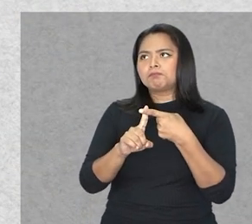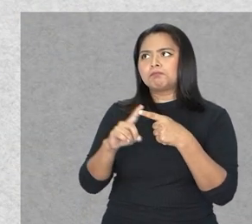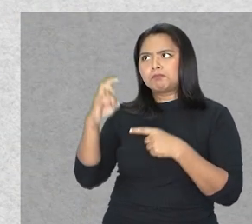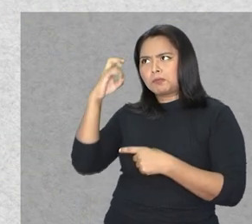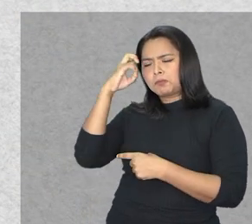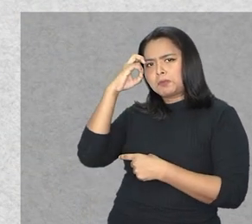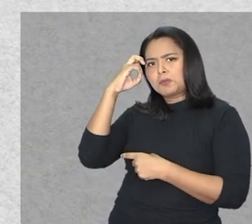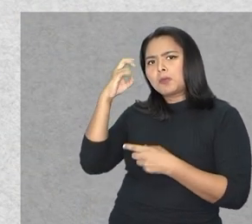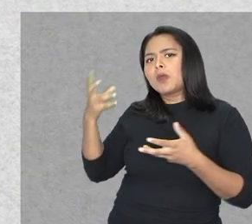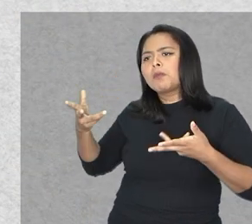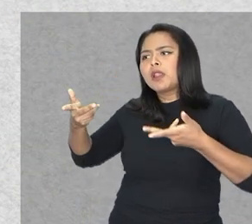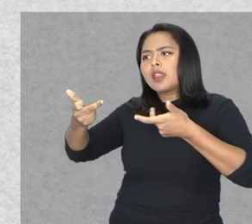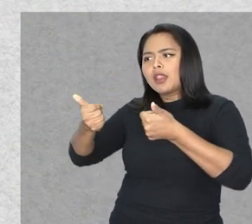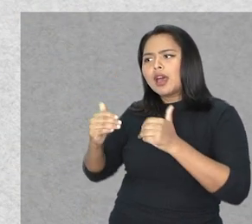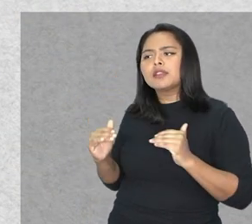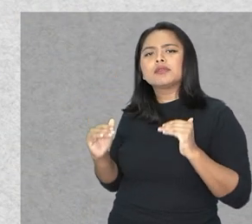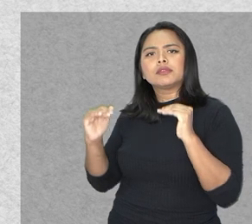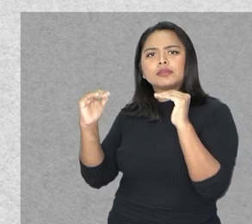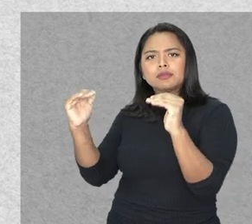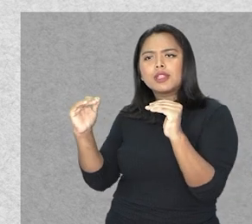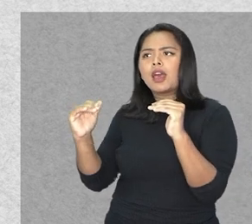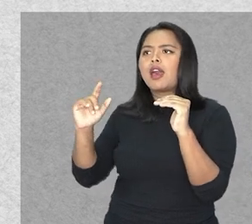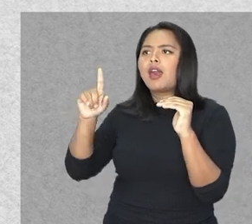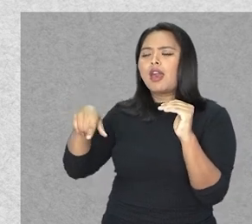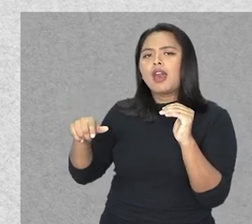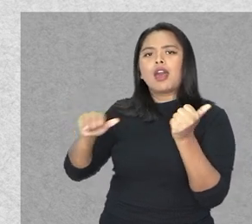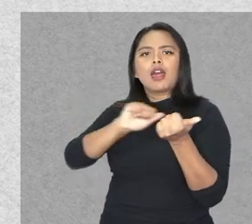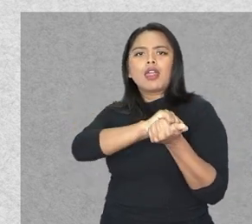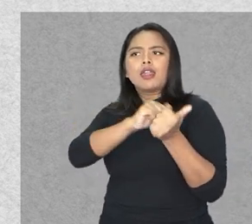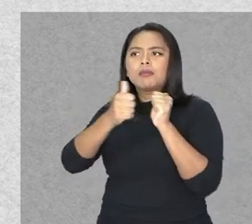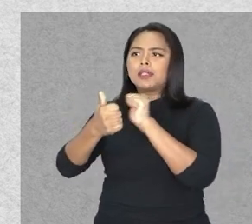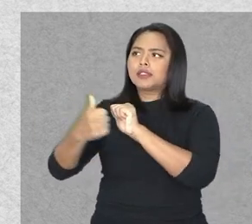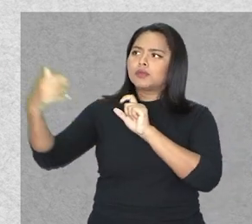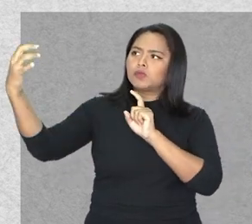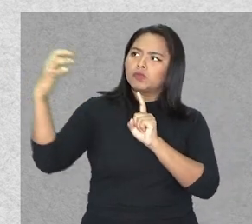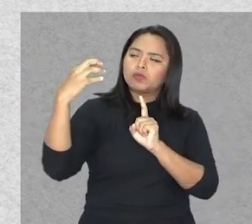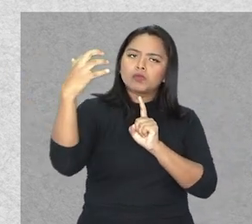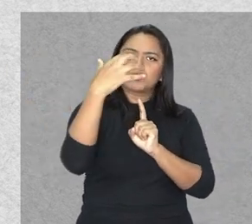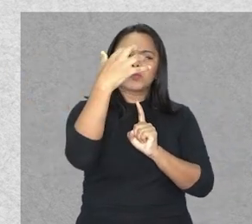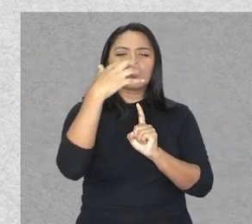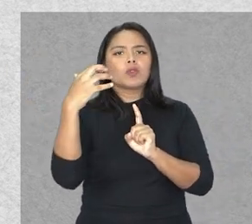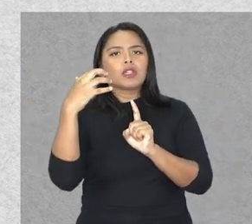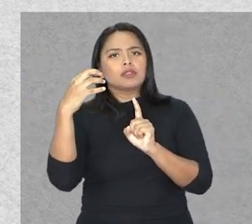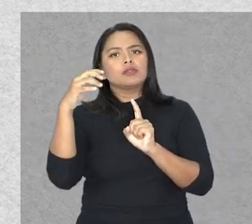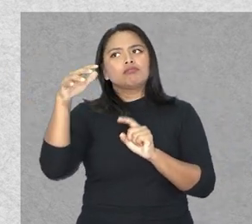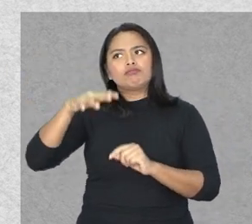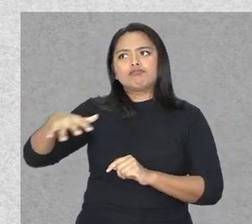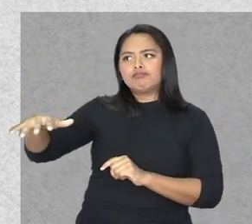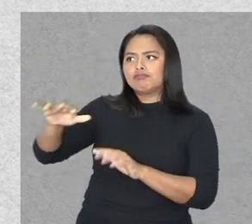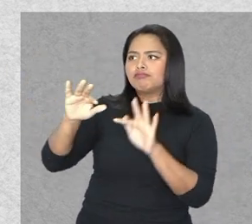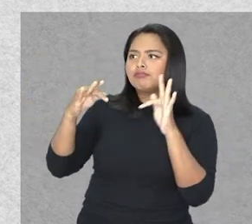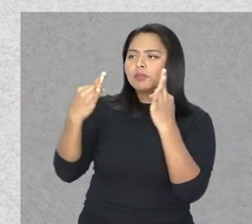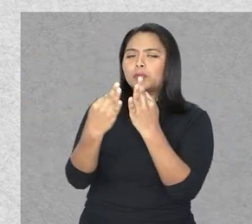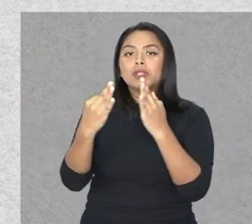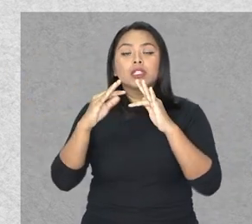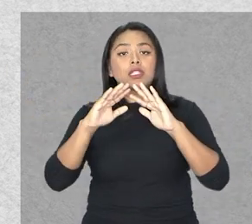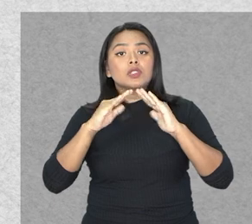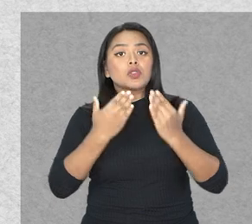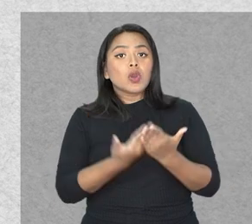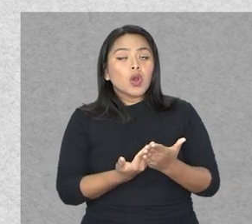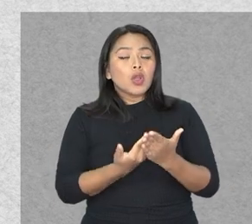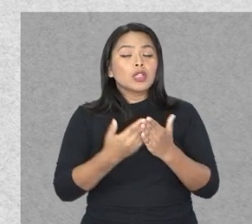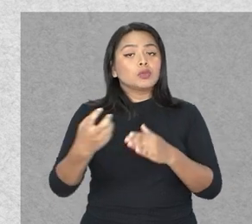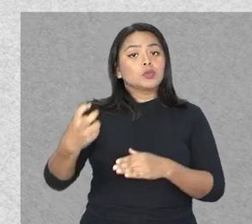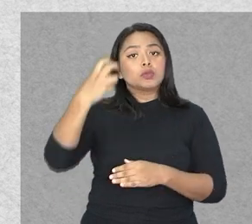habilidades enfatiza os aspectos que são moldados, modificados e enriquecidos pelo ambiente, como família, escola e cultura,